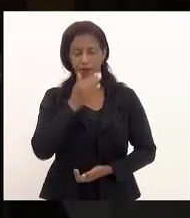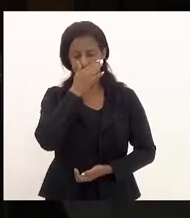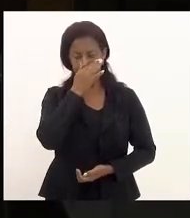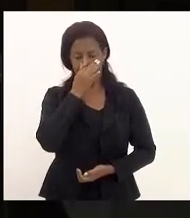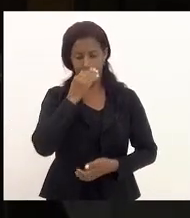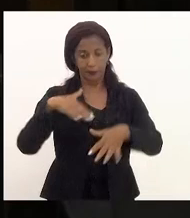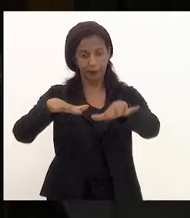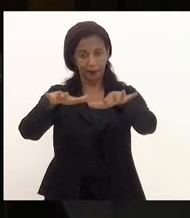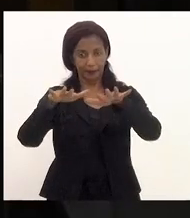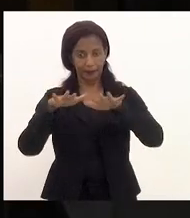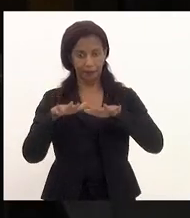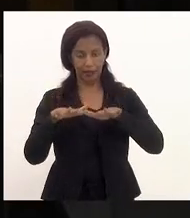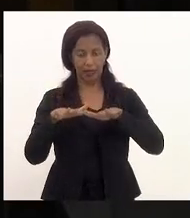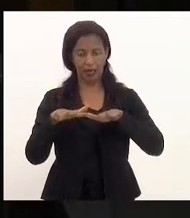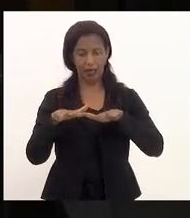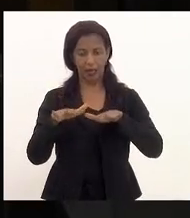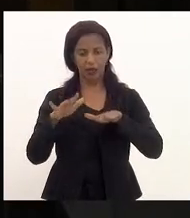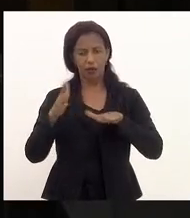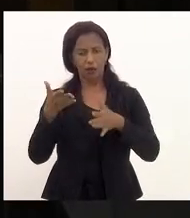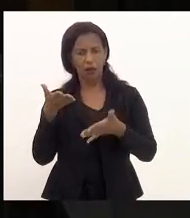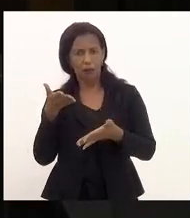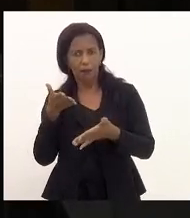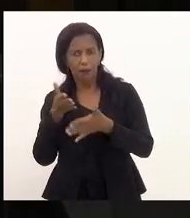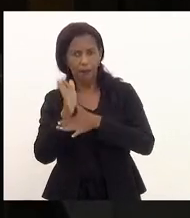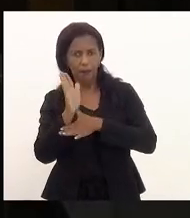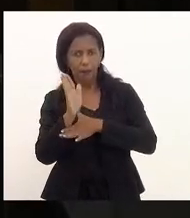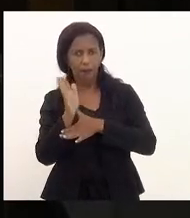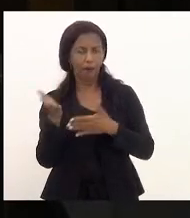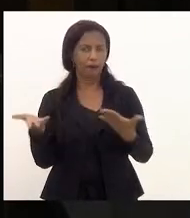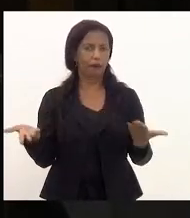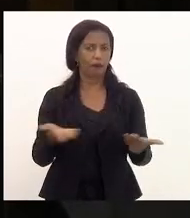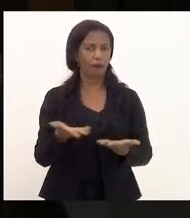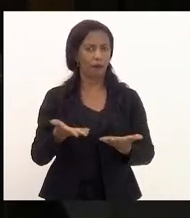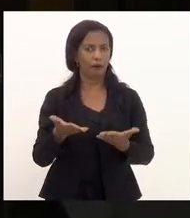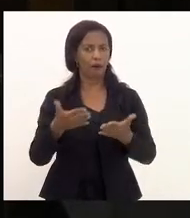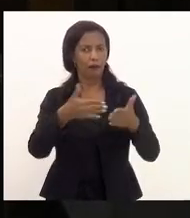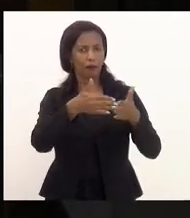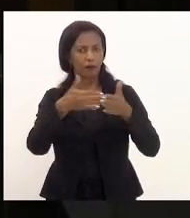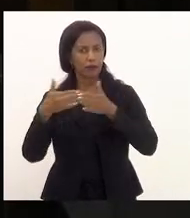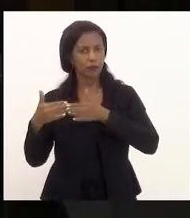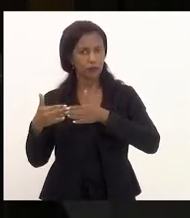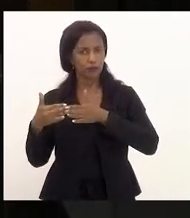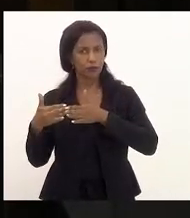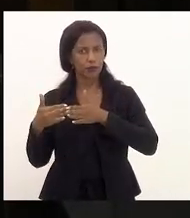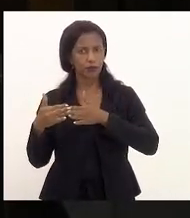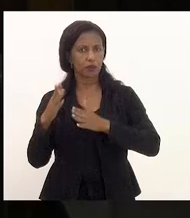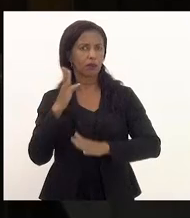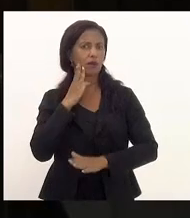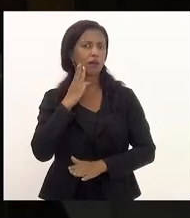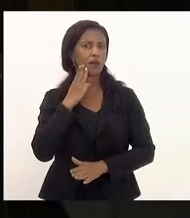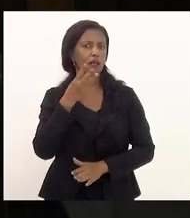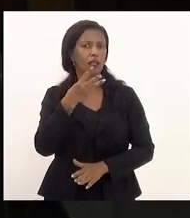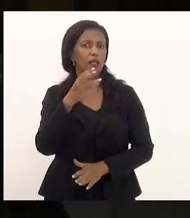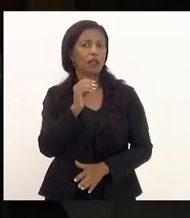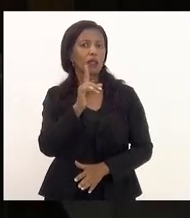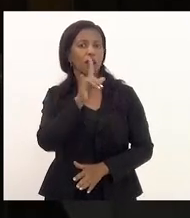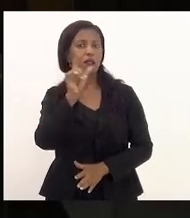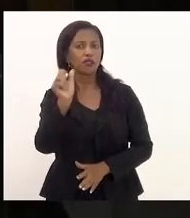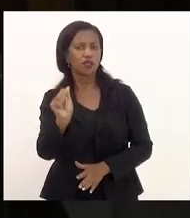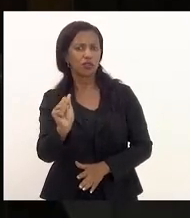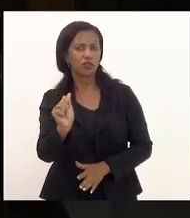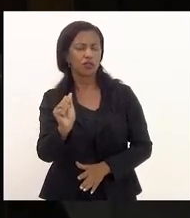acabou de aprovar uma suspensão, deputado Valdeck, de 30 dias